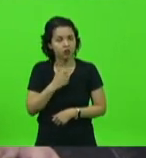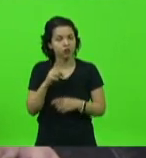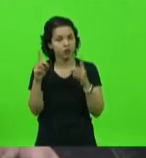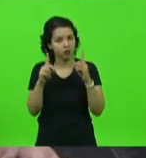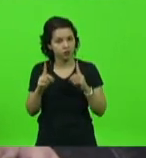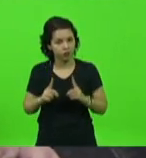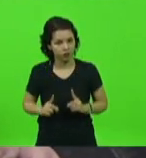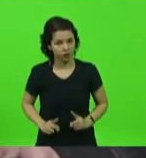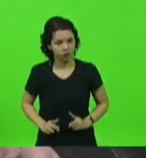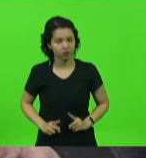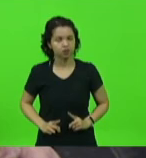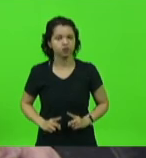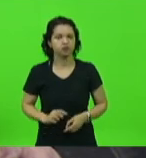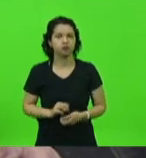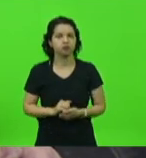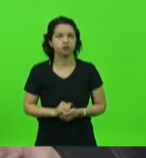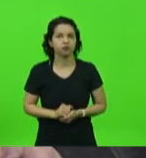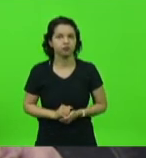necessidades especiais.